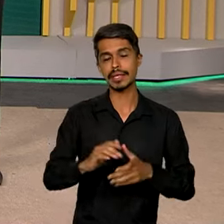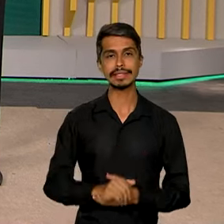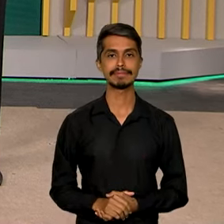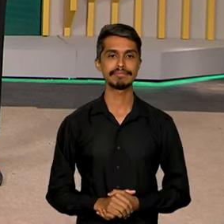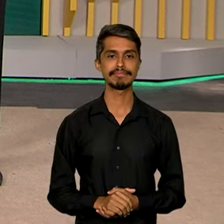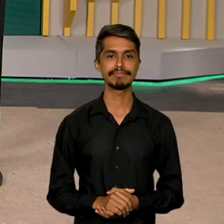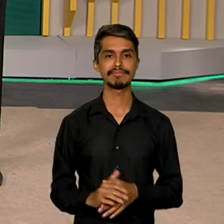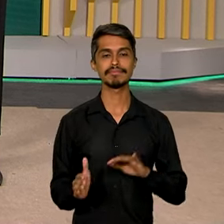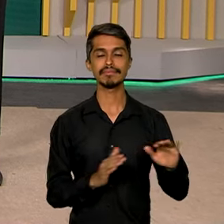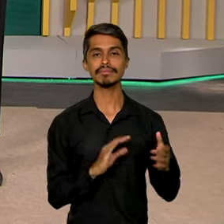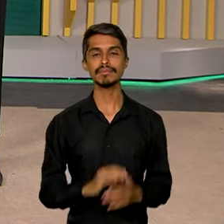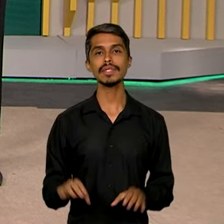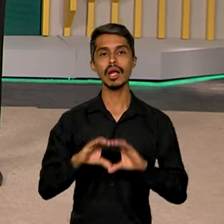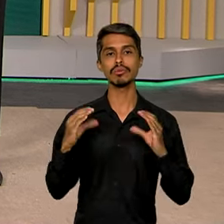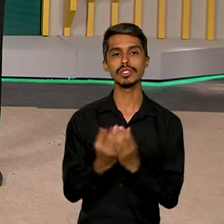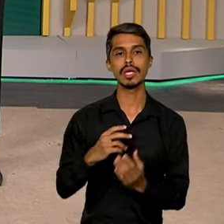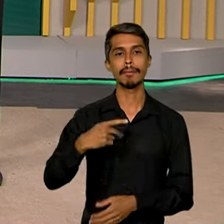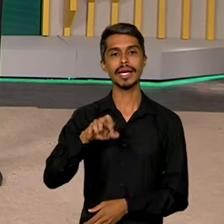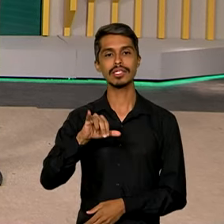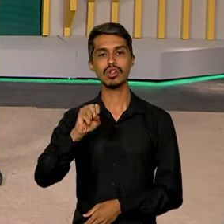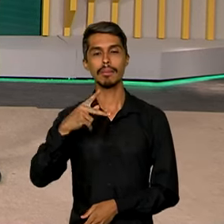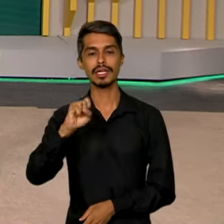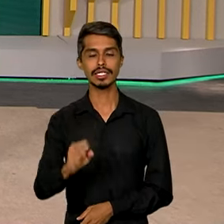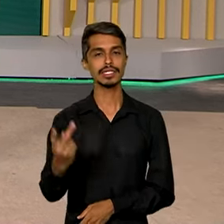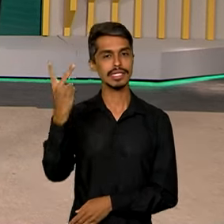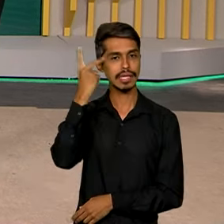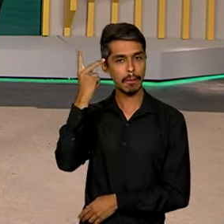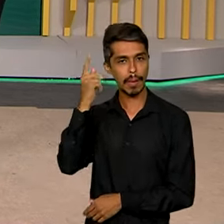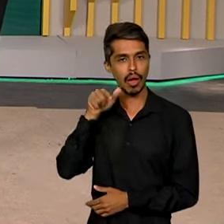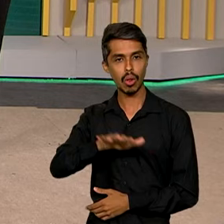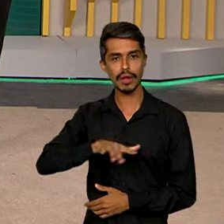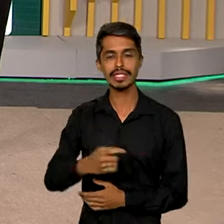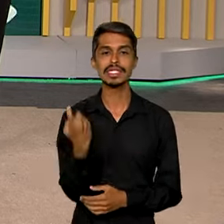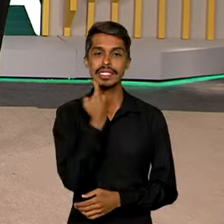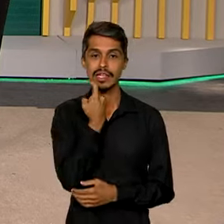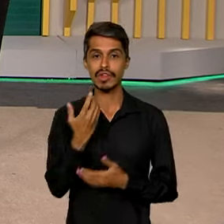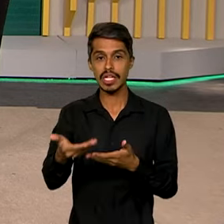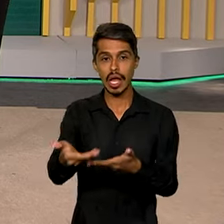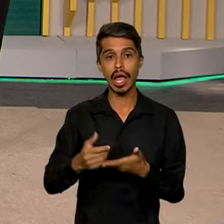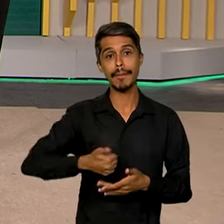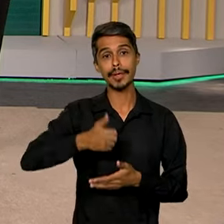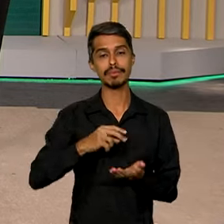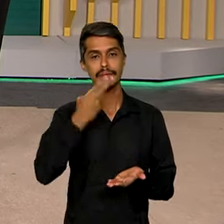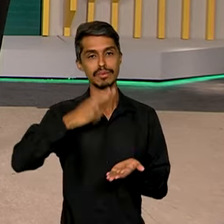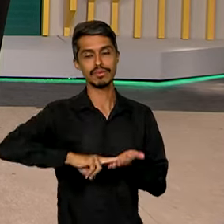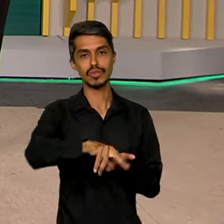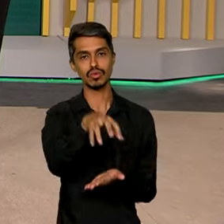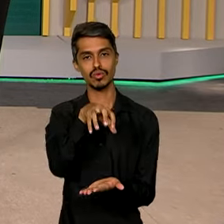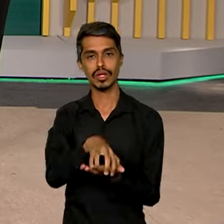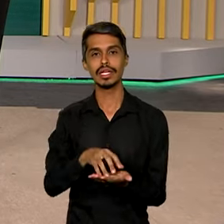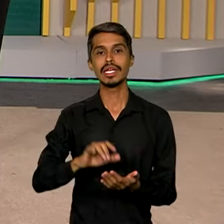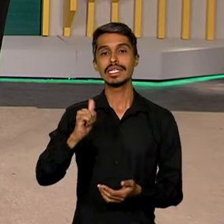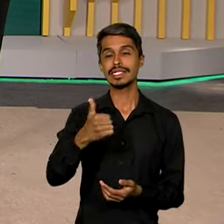A comunidade de Paraisópolis, em São Paulo, recebeu nesta sexta-feira a sua primeira agência dos Correios. Mais de